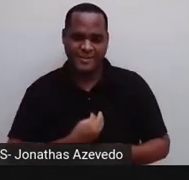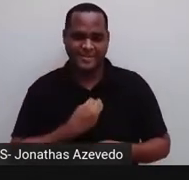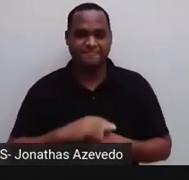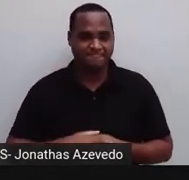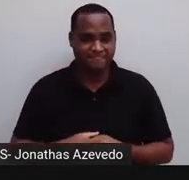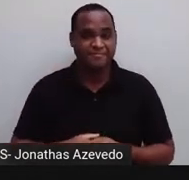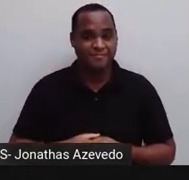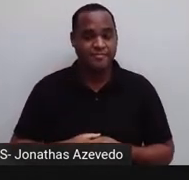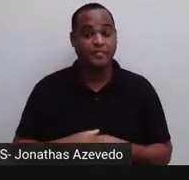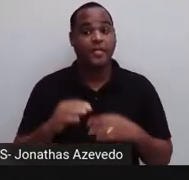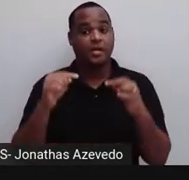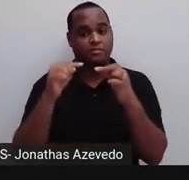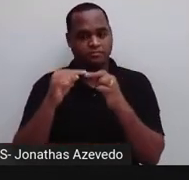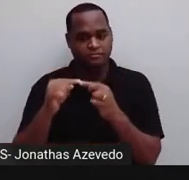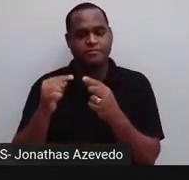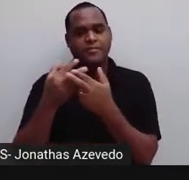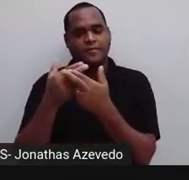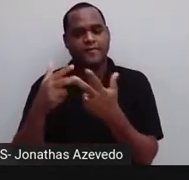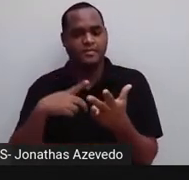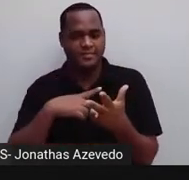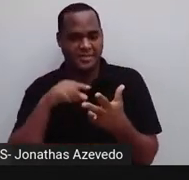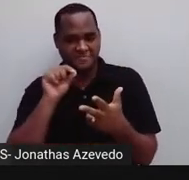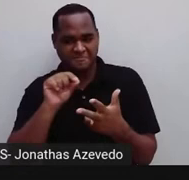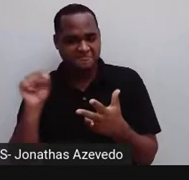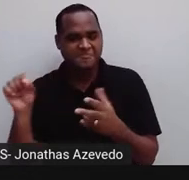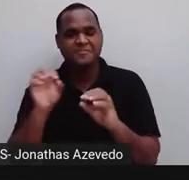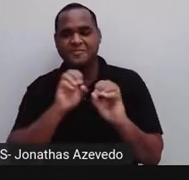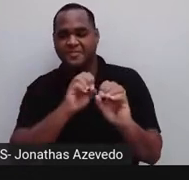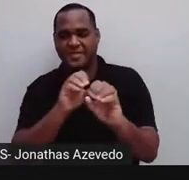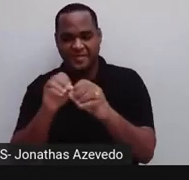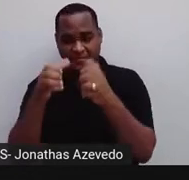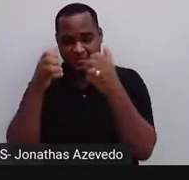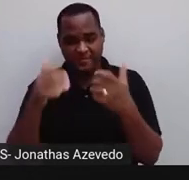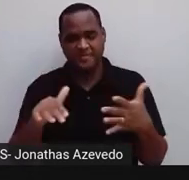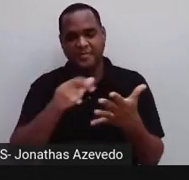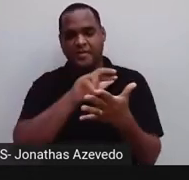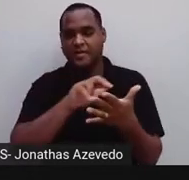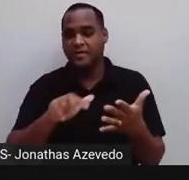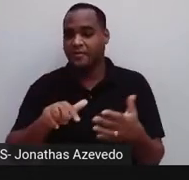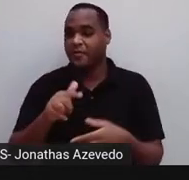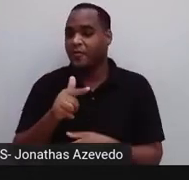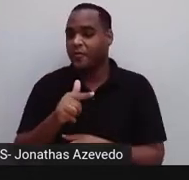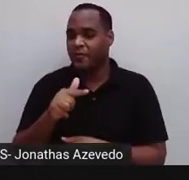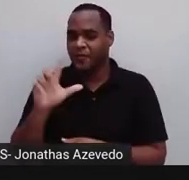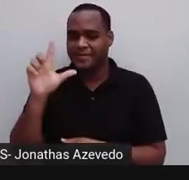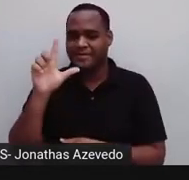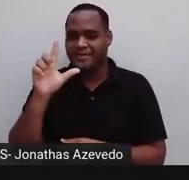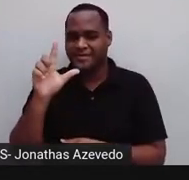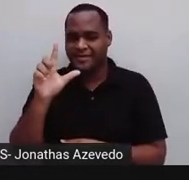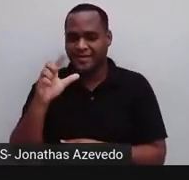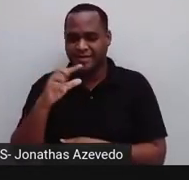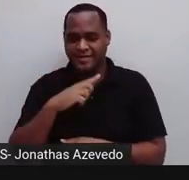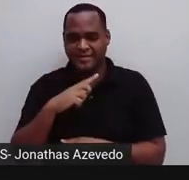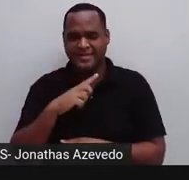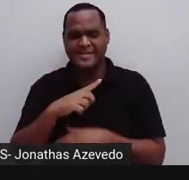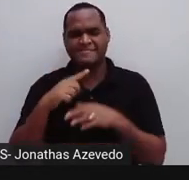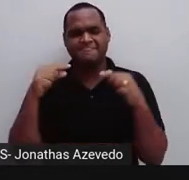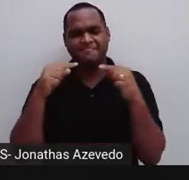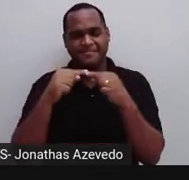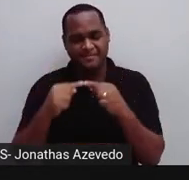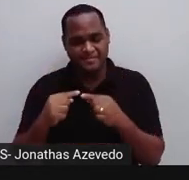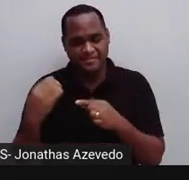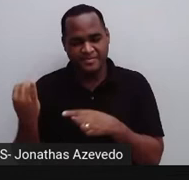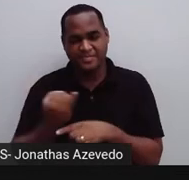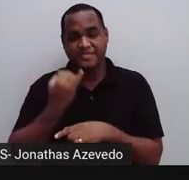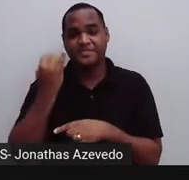marcantes que nós tínhamos em nossas aulas. Outros momentos, né? Muitíssimos importantes